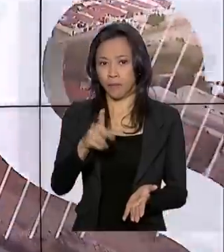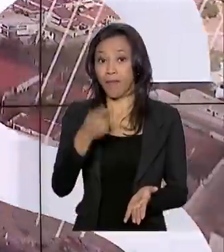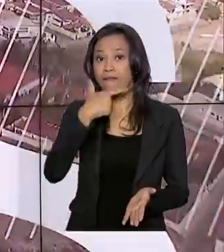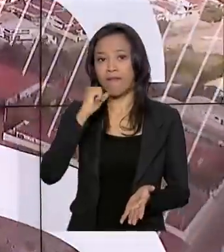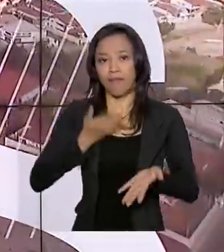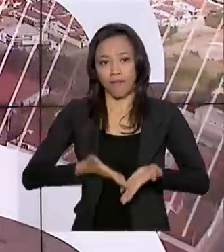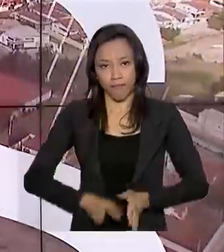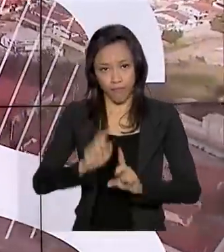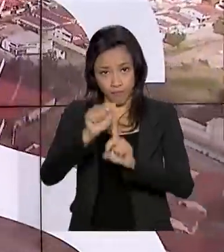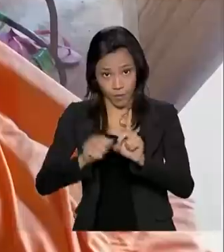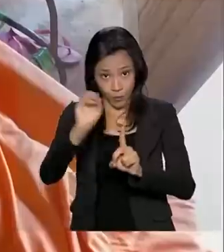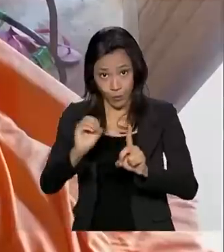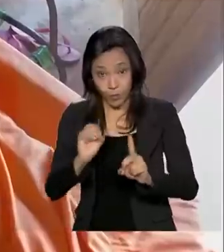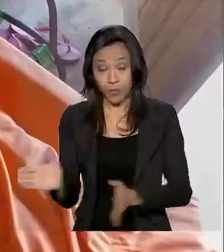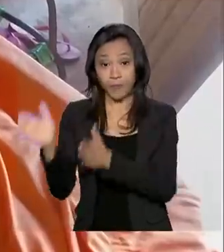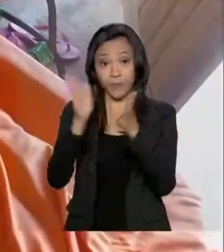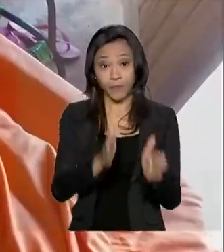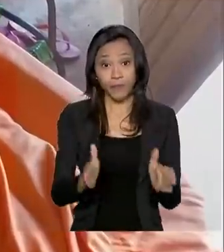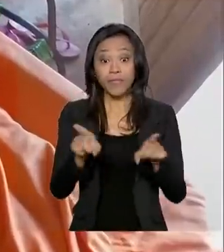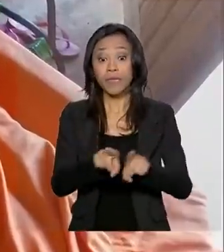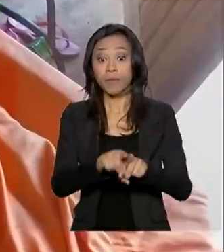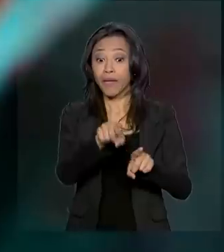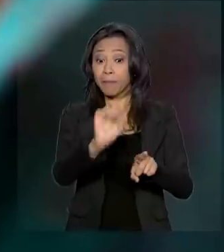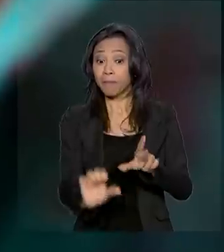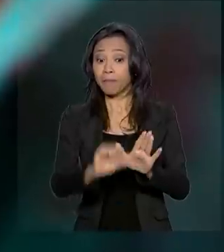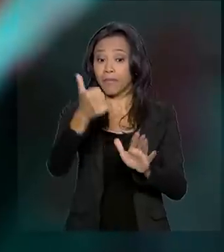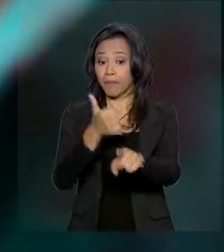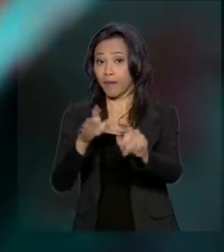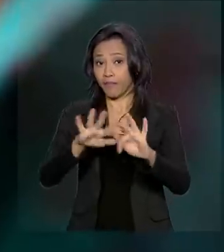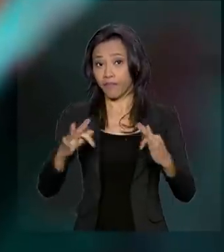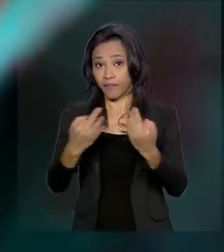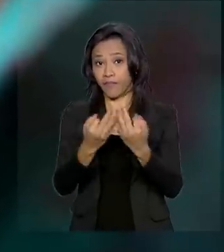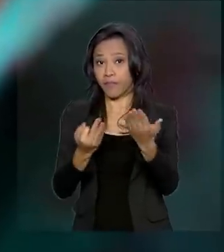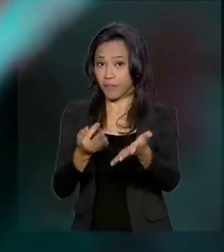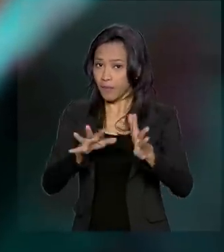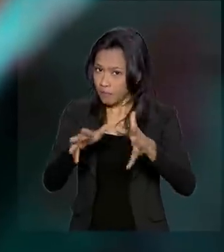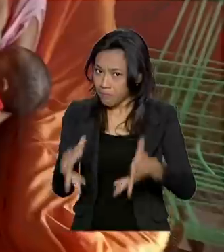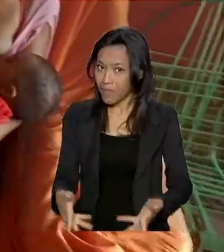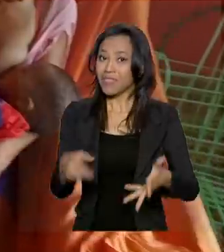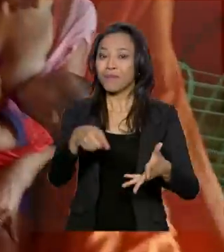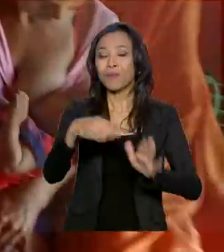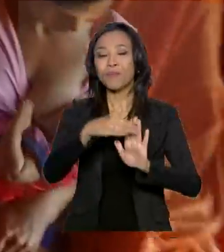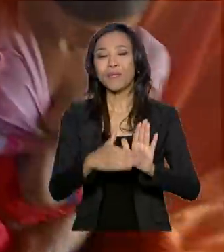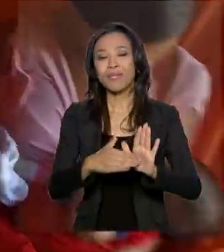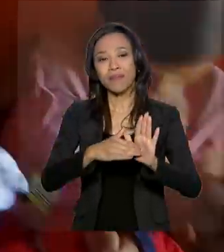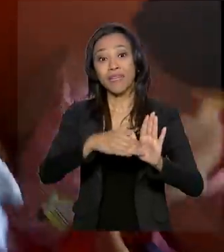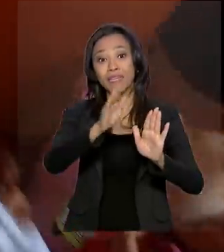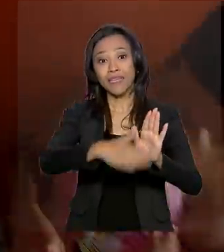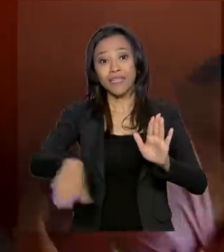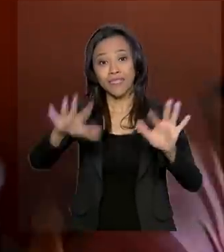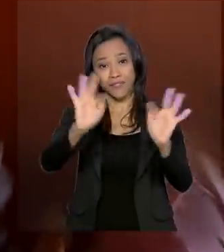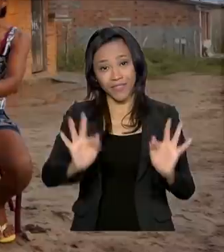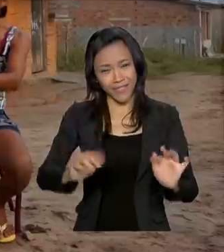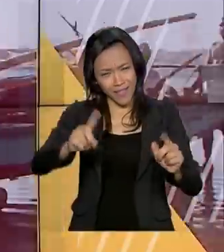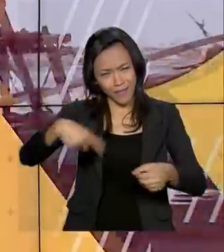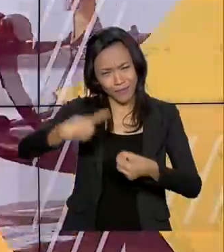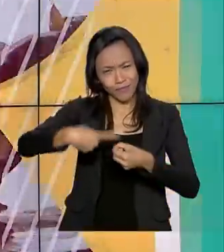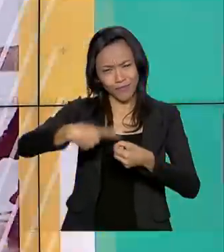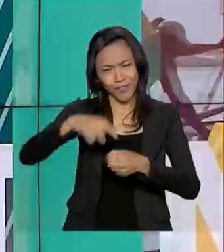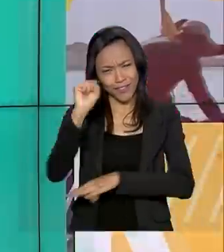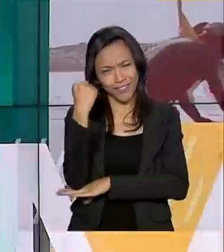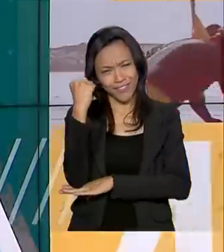E veja também, você vai conhecer a primeira família a fazer parte do programa Criança Feliz, que é do interior de Sergipe.